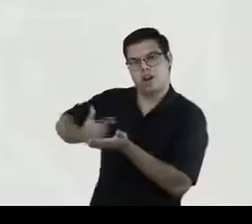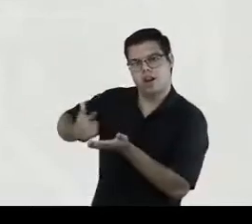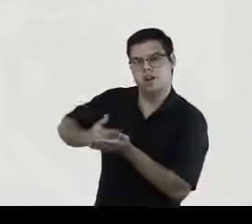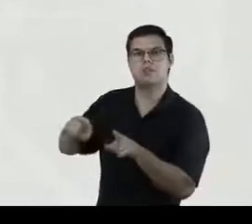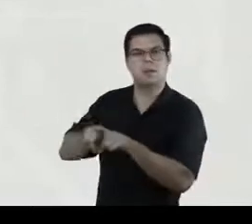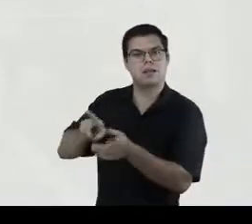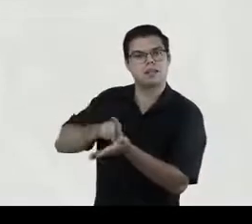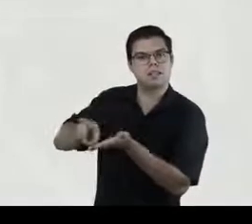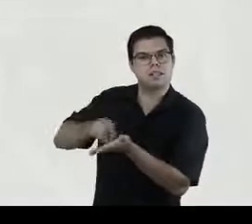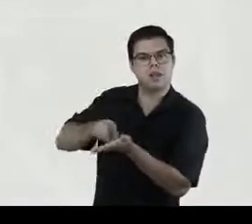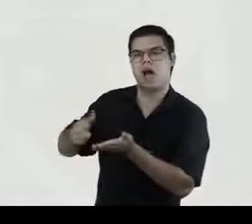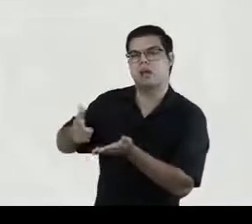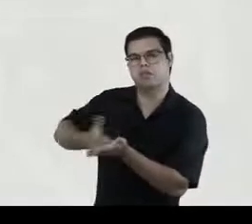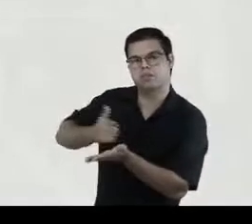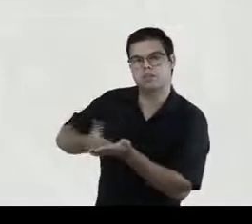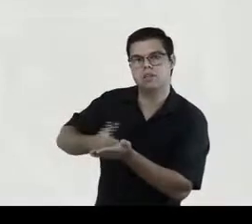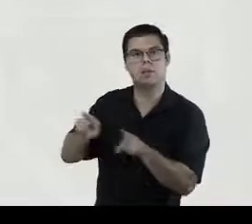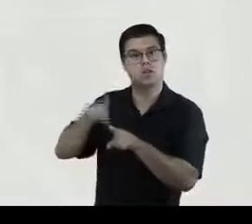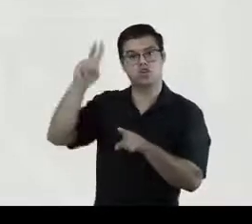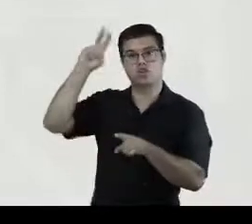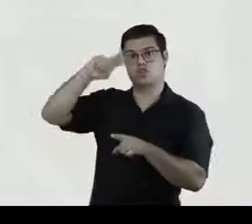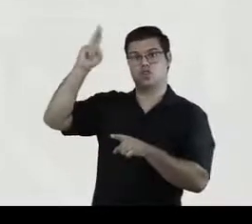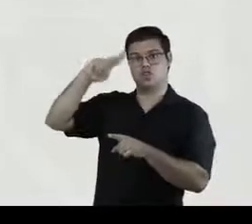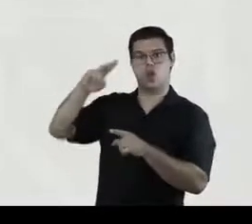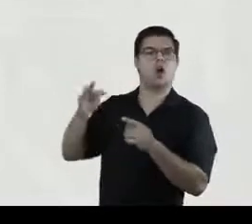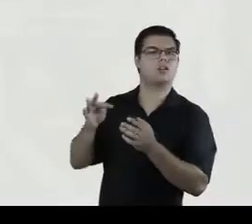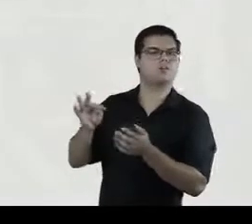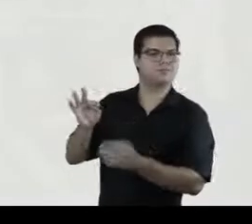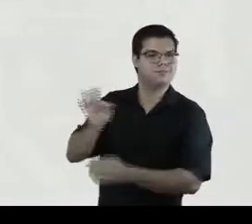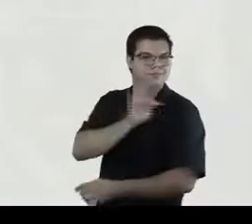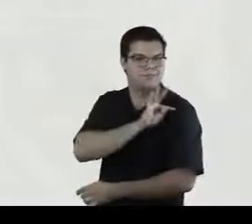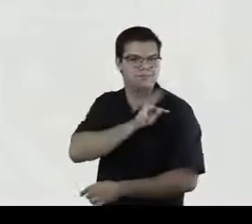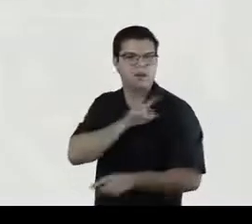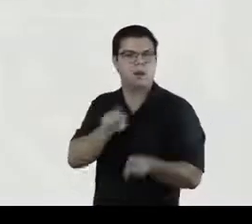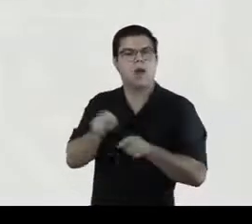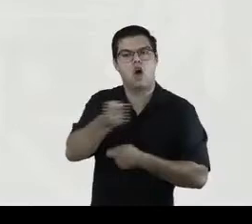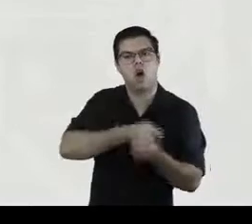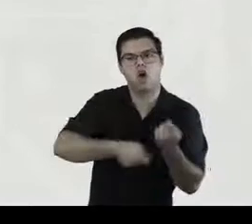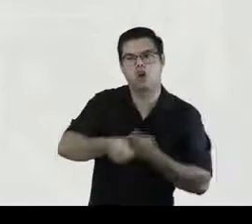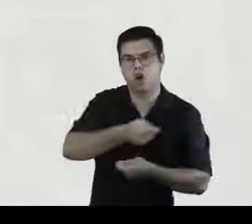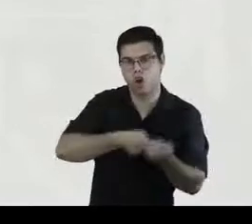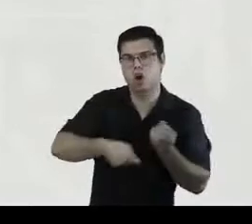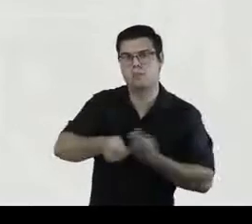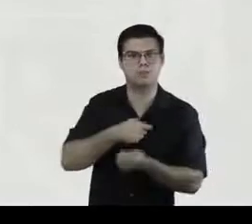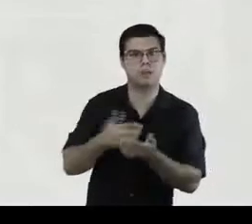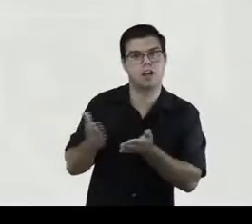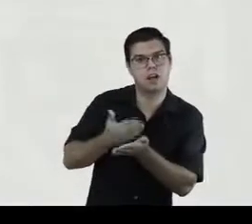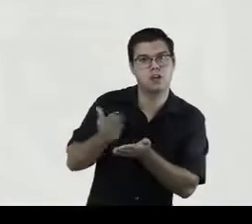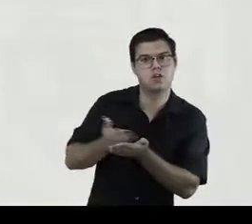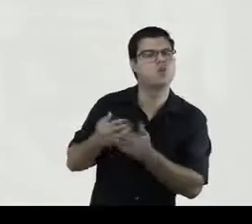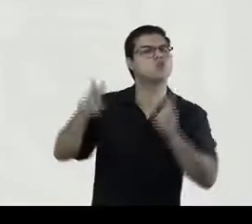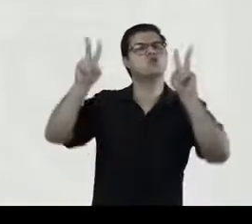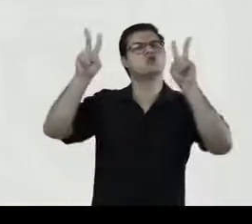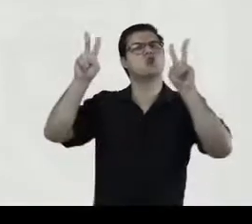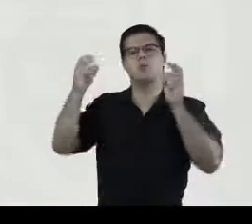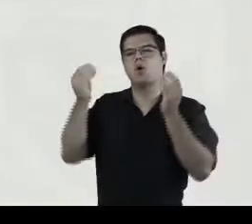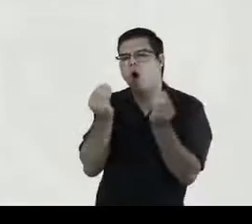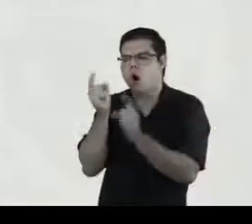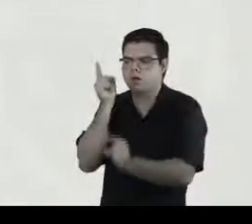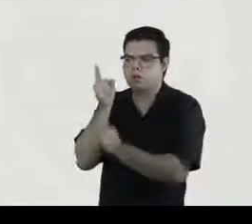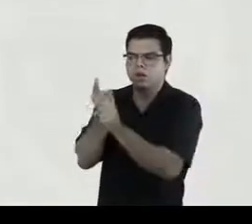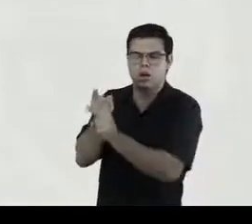do livro, a história da técnica e economia do livro, e a identificação de padrões em impressos antigos.